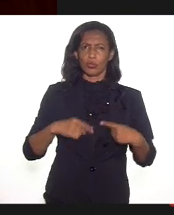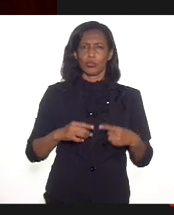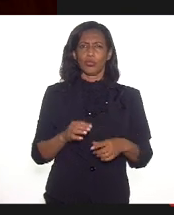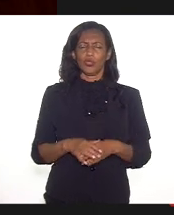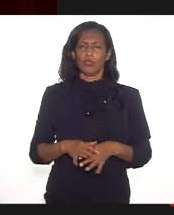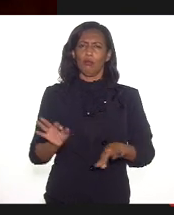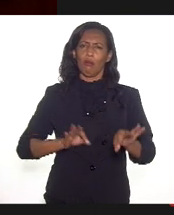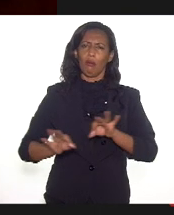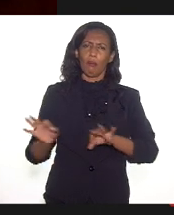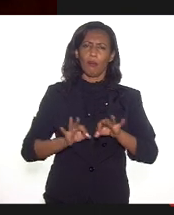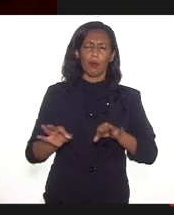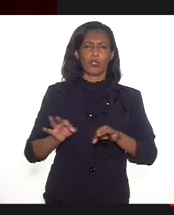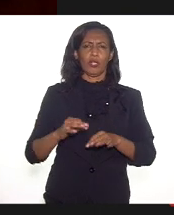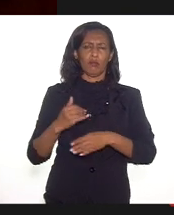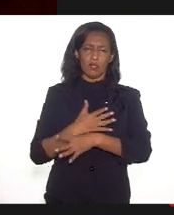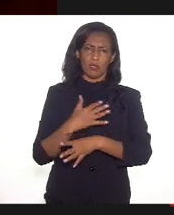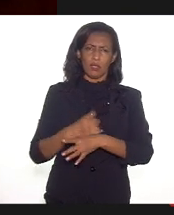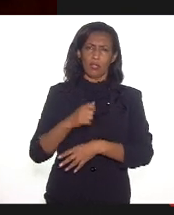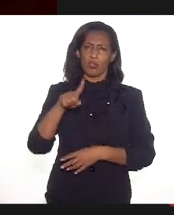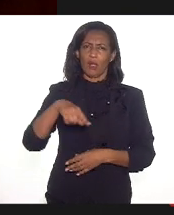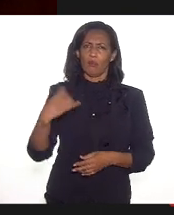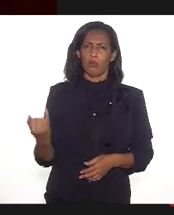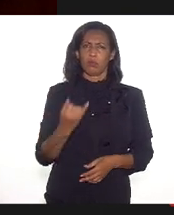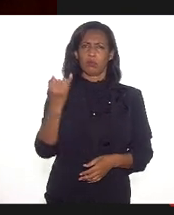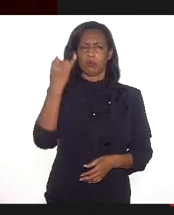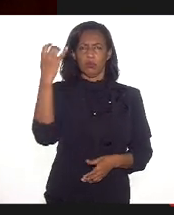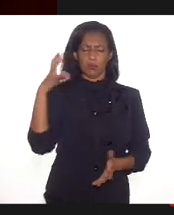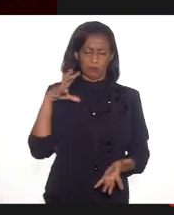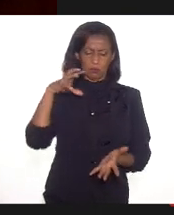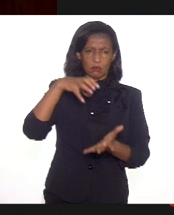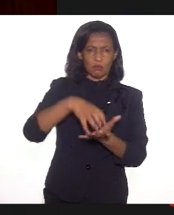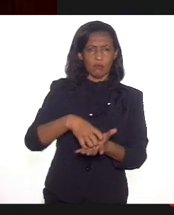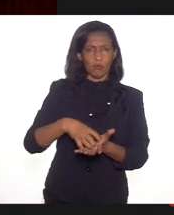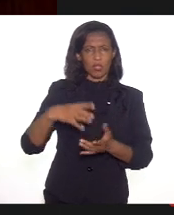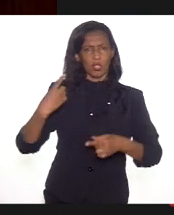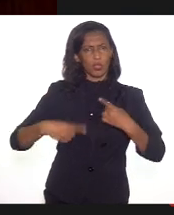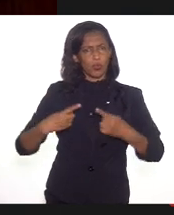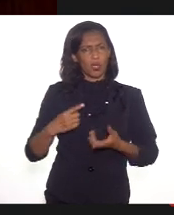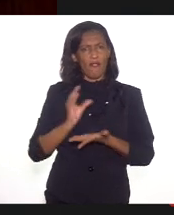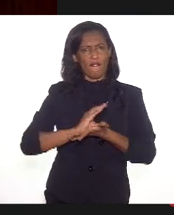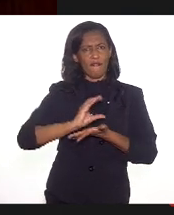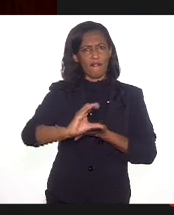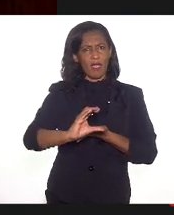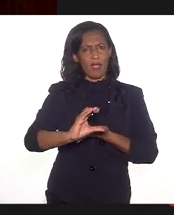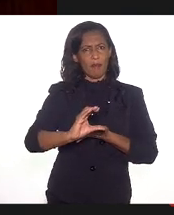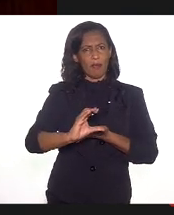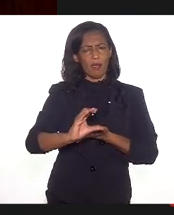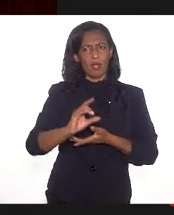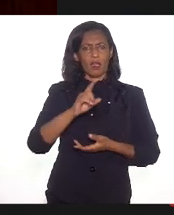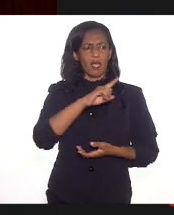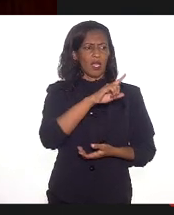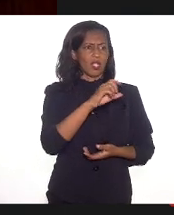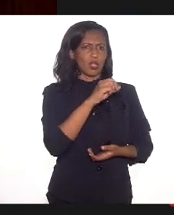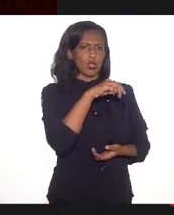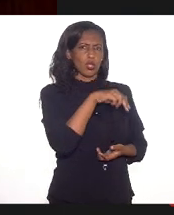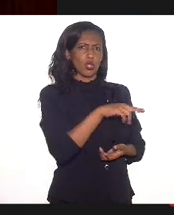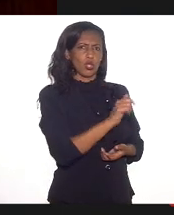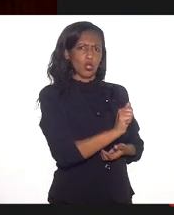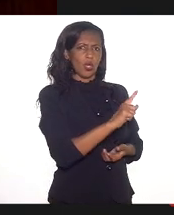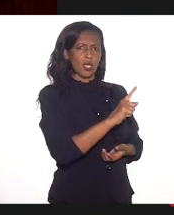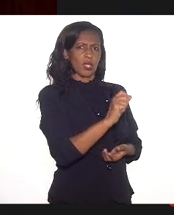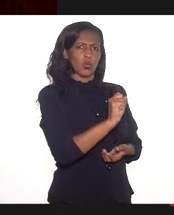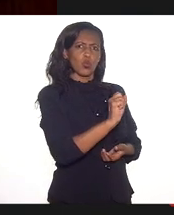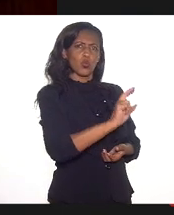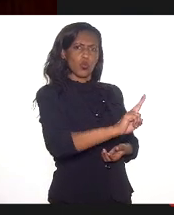da cidade. É muito importante. Nós temos uma concentração de políticas e de verbas no centro e zona sul da capital,